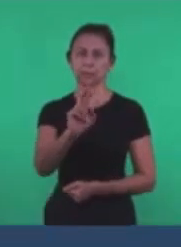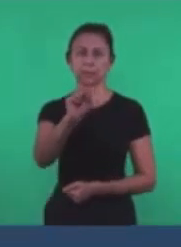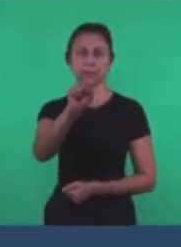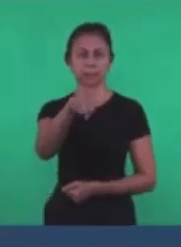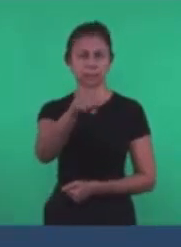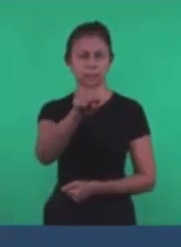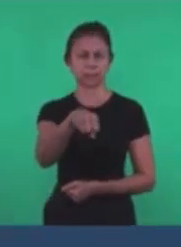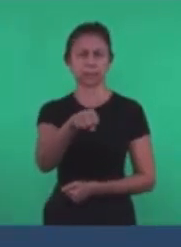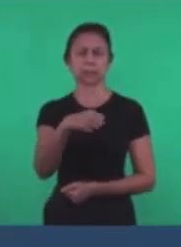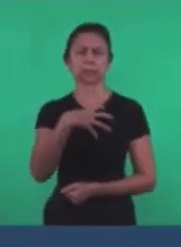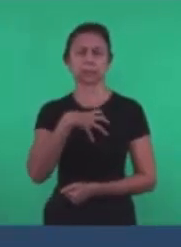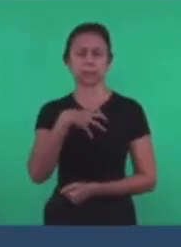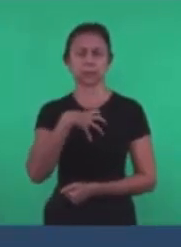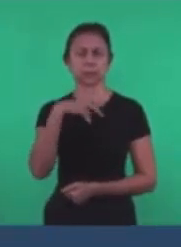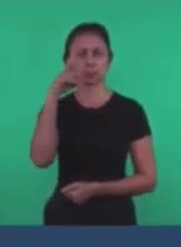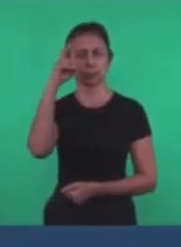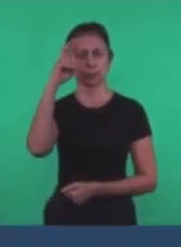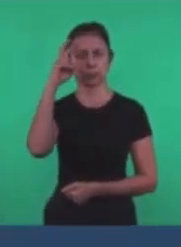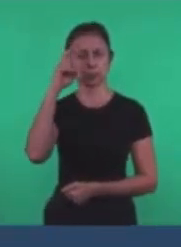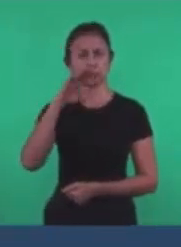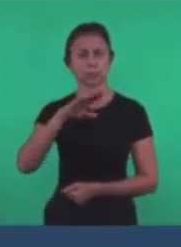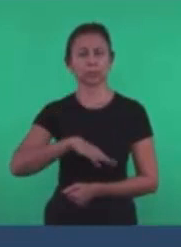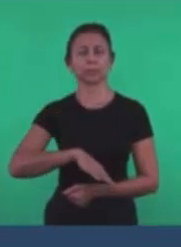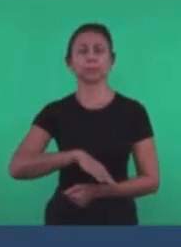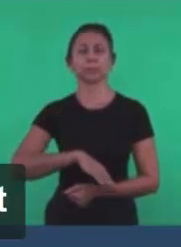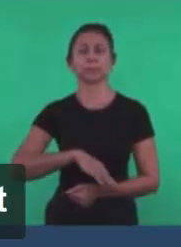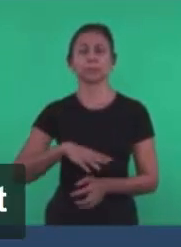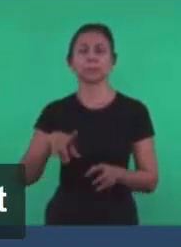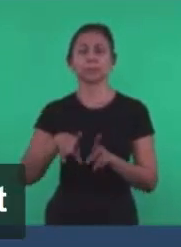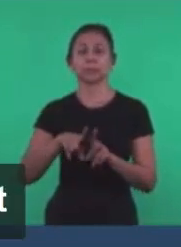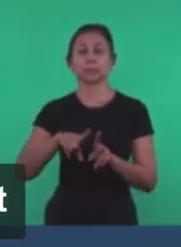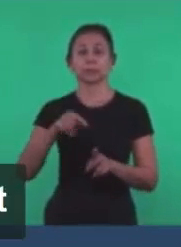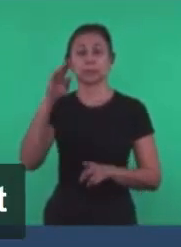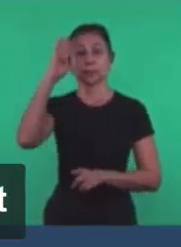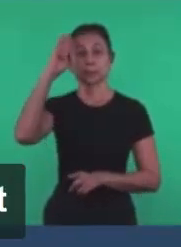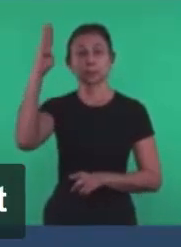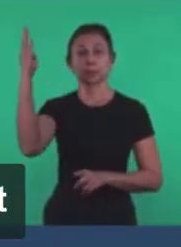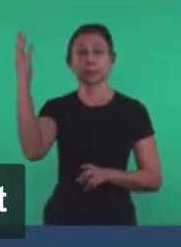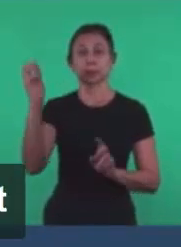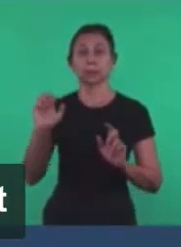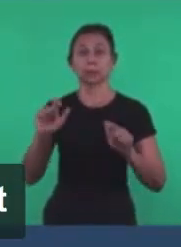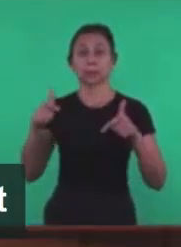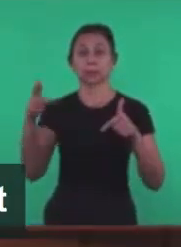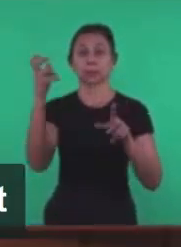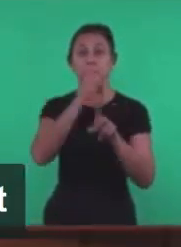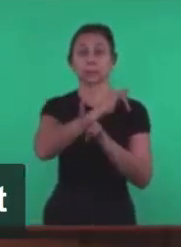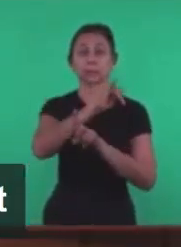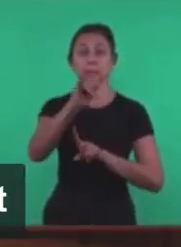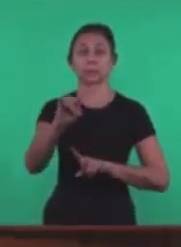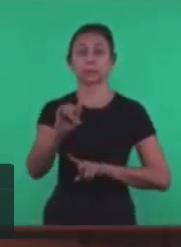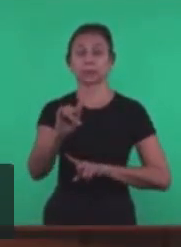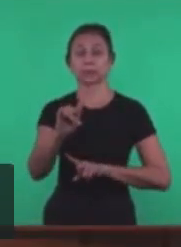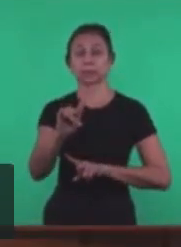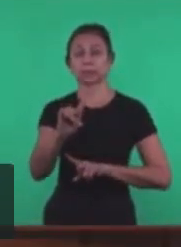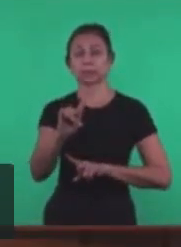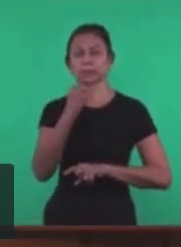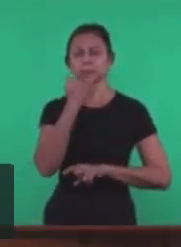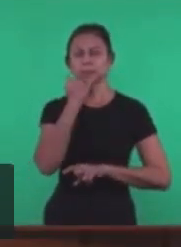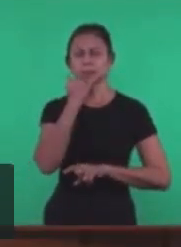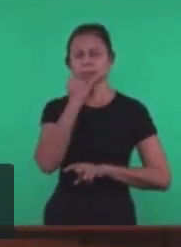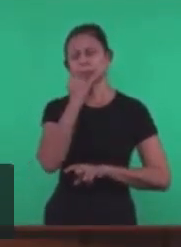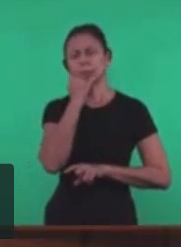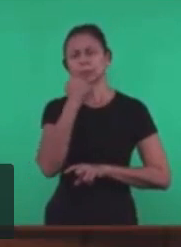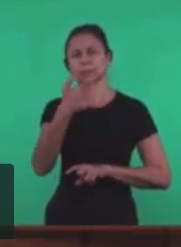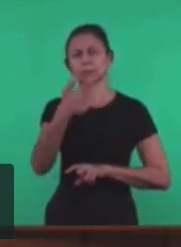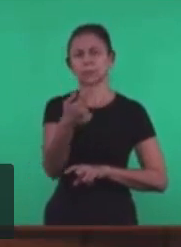Histórico Mas acima de tudo O sentido profético Da ação Dos sete espíritos De Deus Sobre Ao longo De